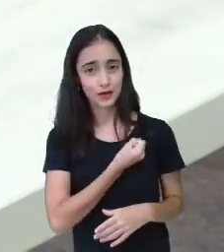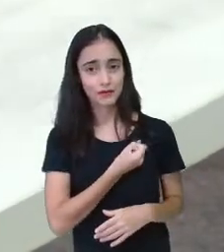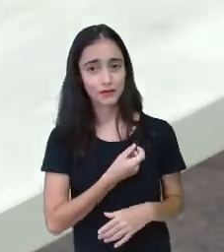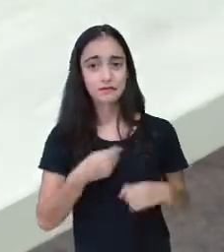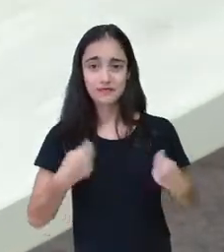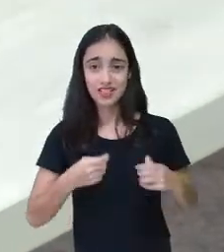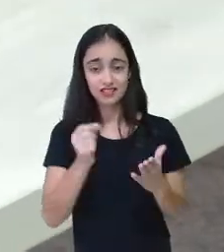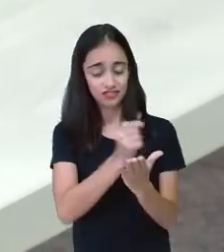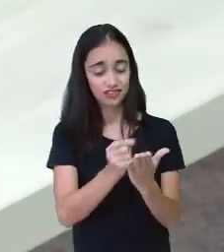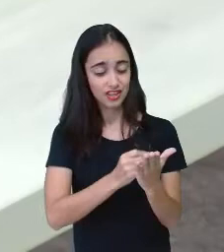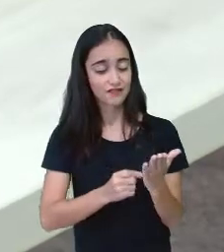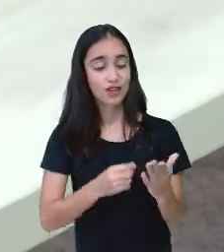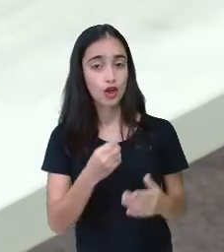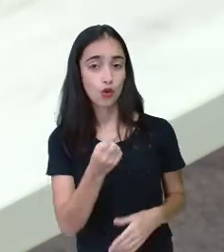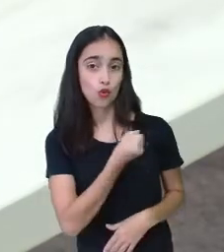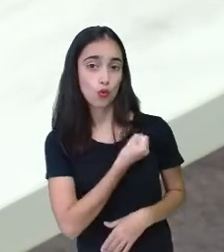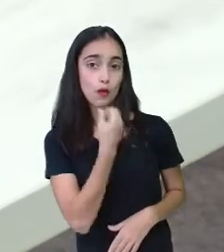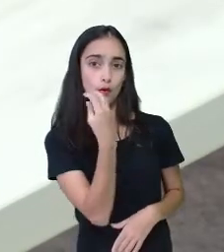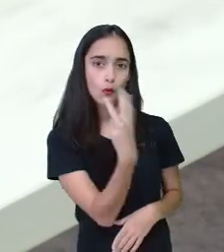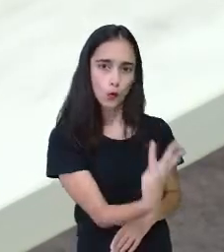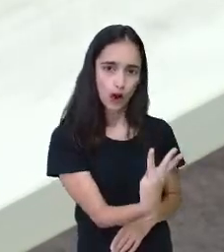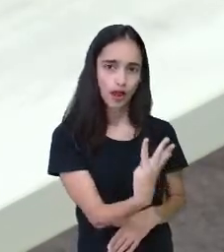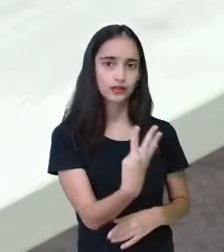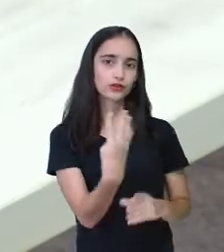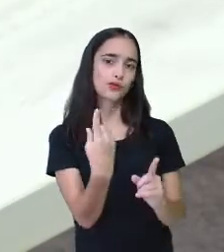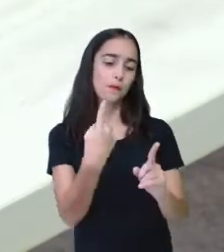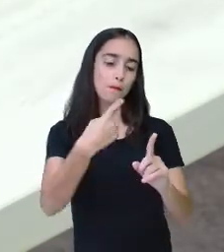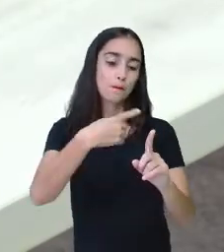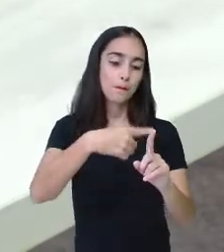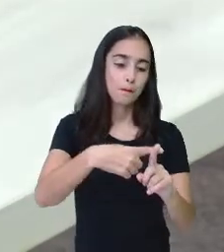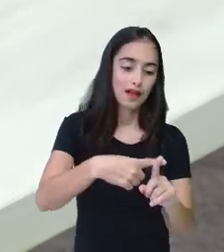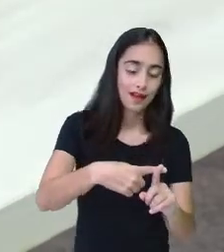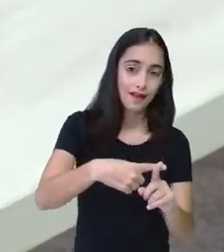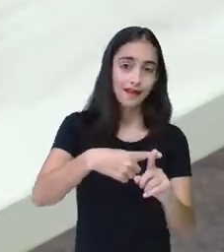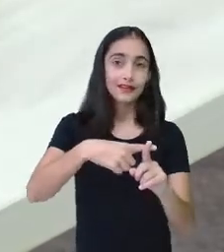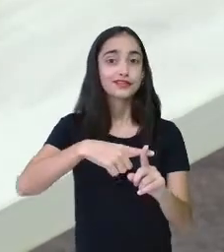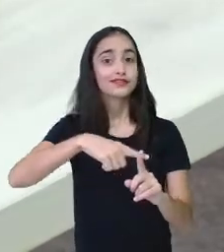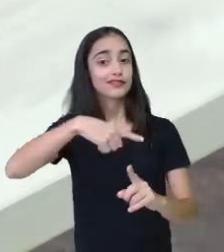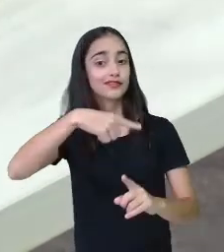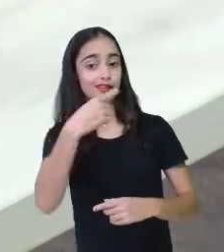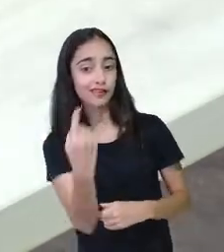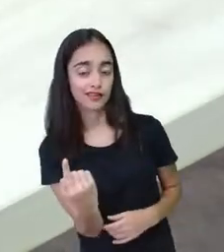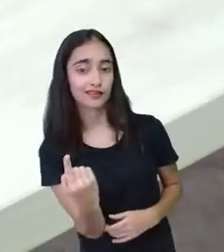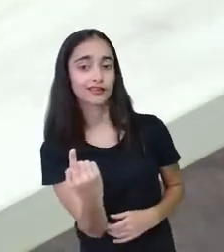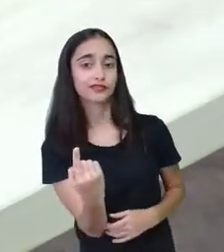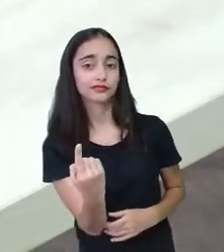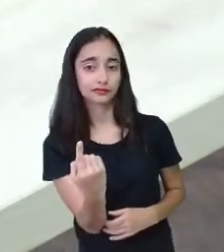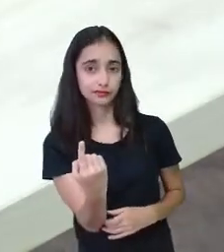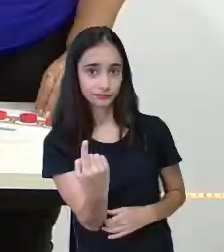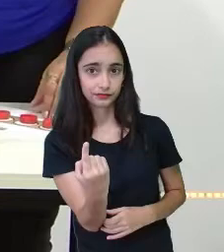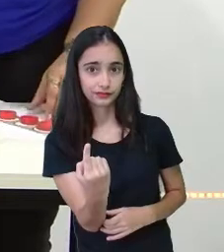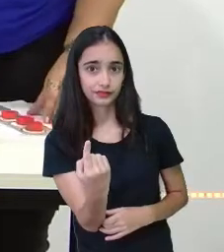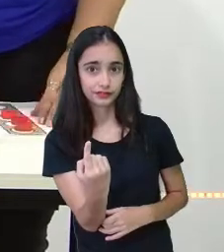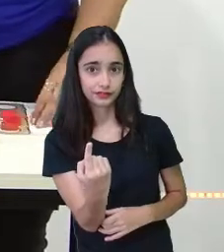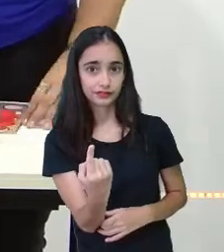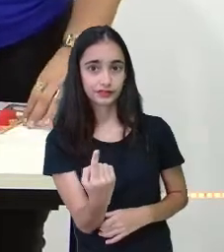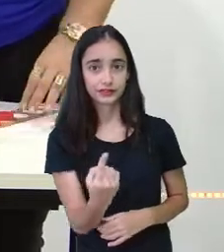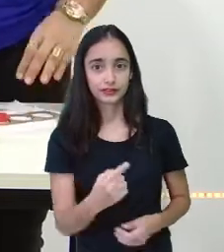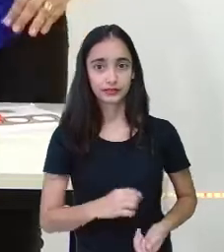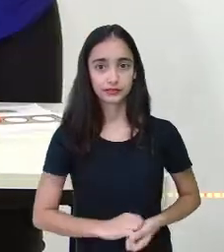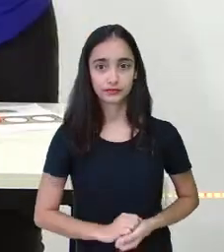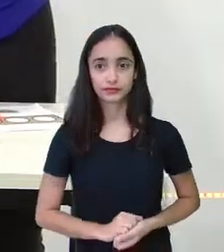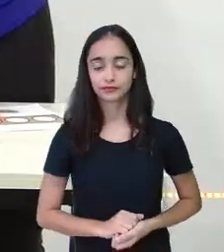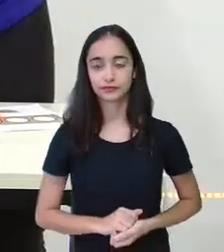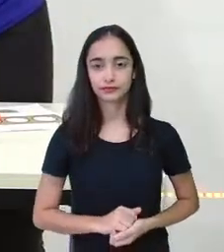sinal da soma, que é a cruzinha que vocês sempre mencionam, mais o número 2.